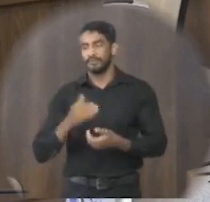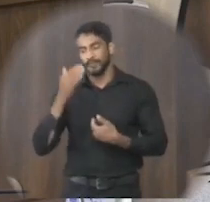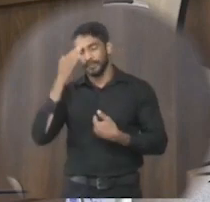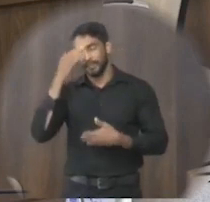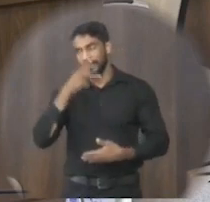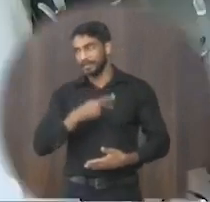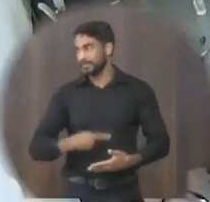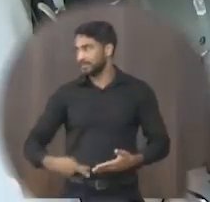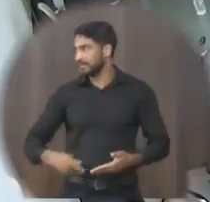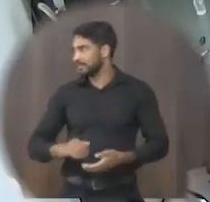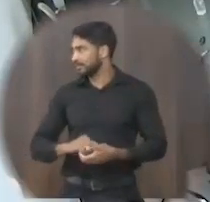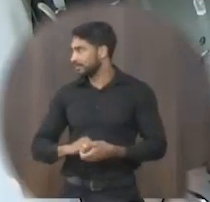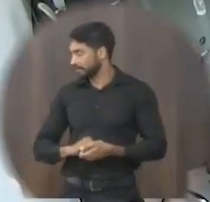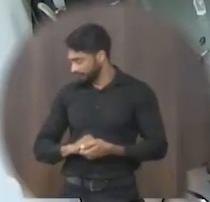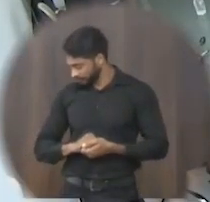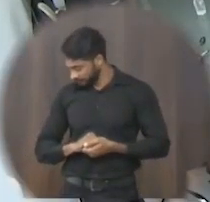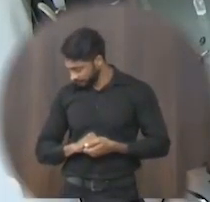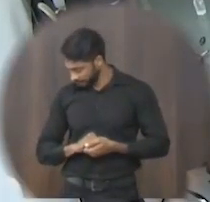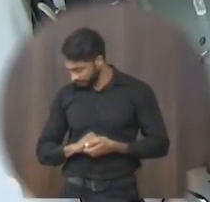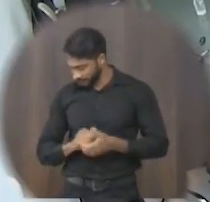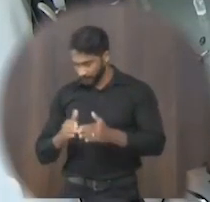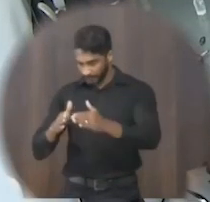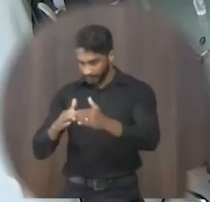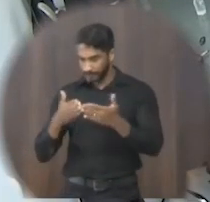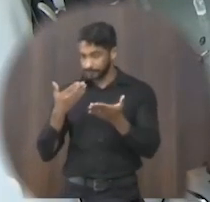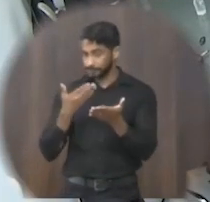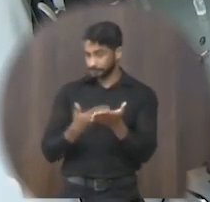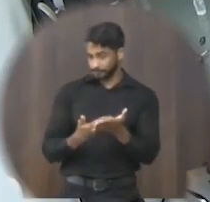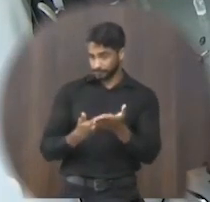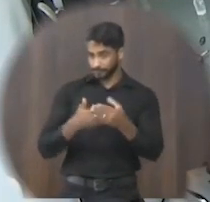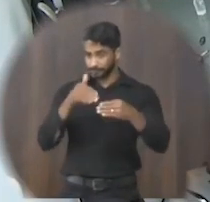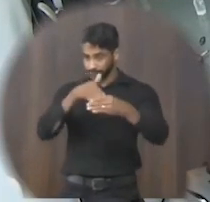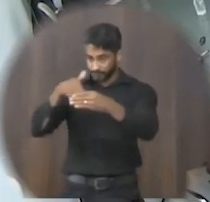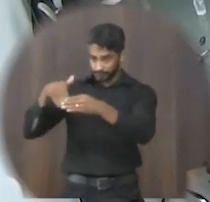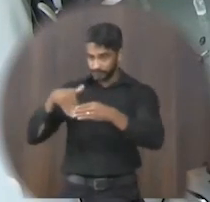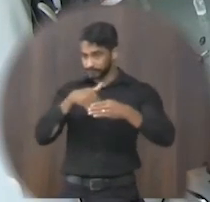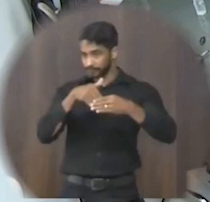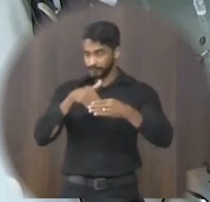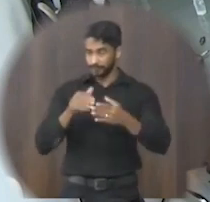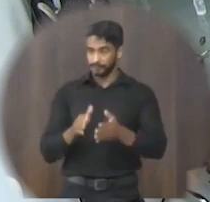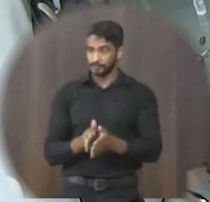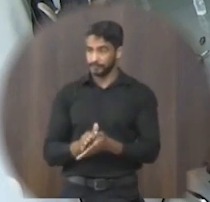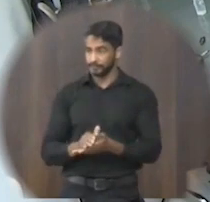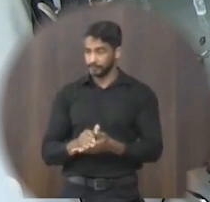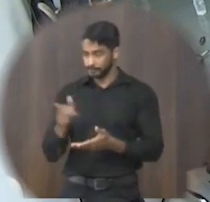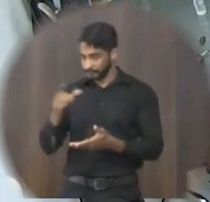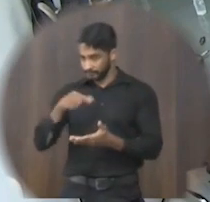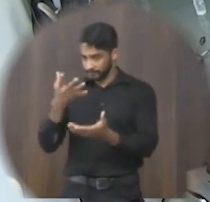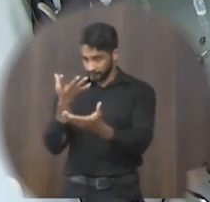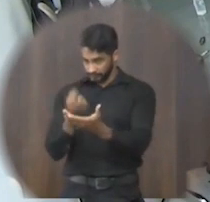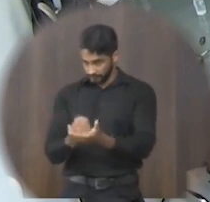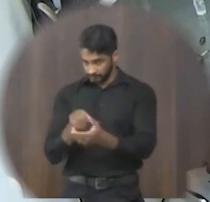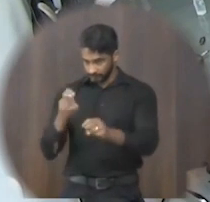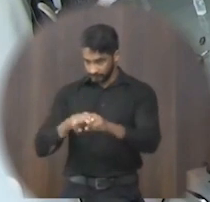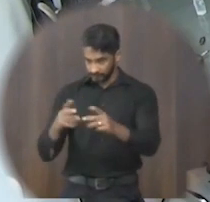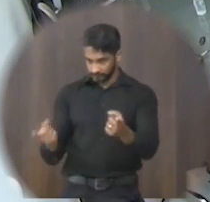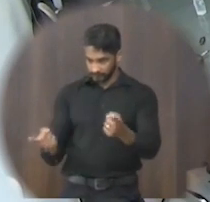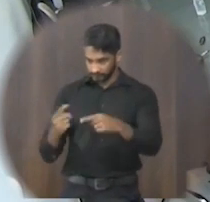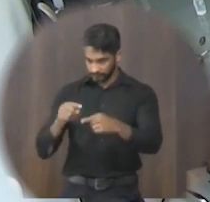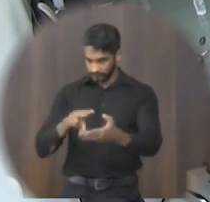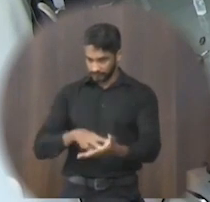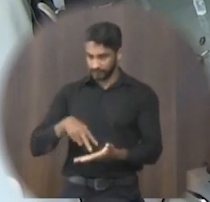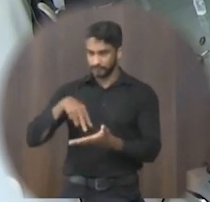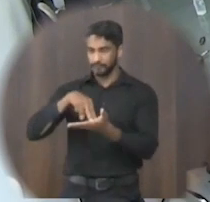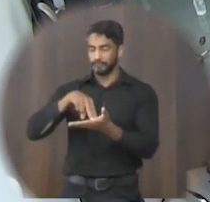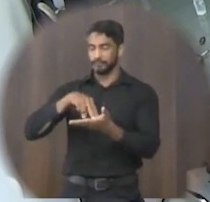obrigado presidente as indicações e necessidades estão em votação que for a favor permaneça sentado aos contrários